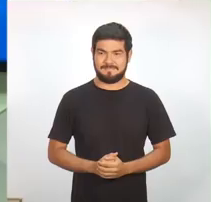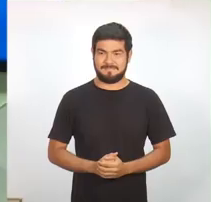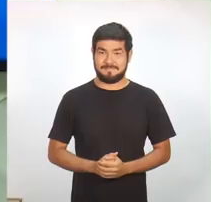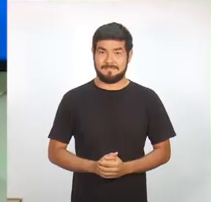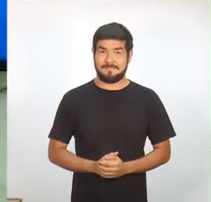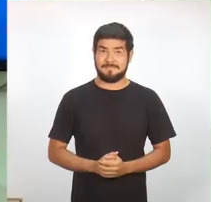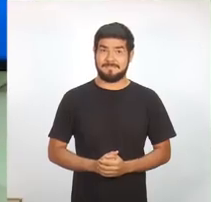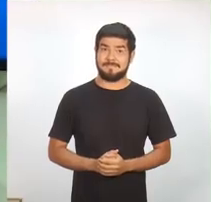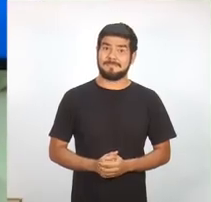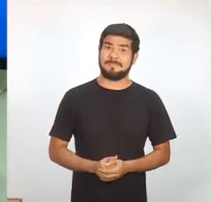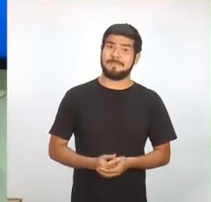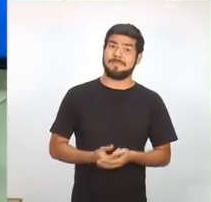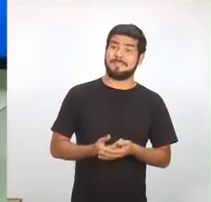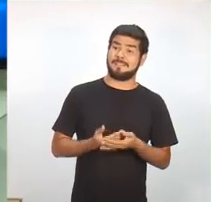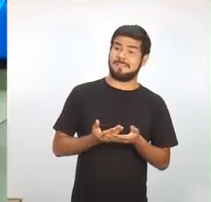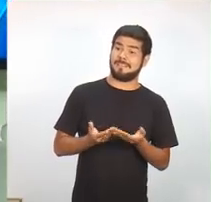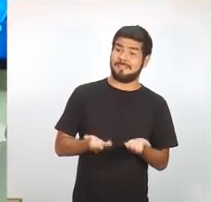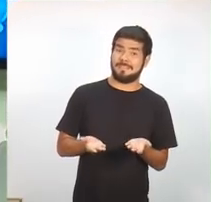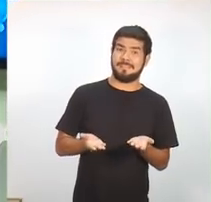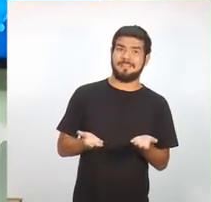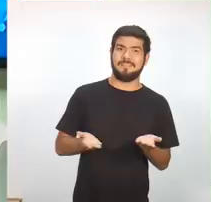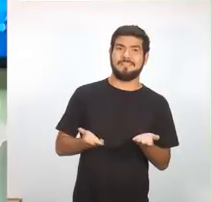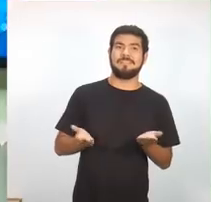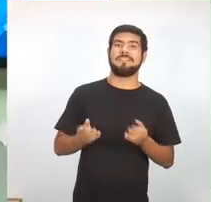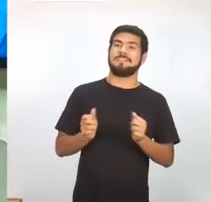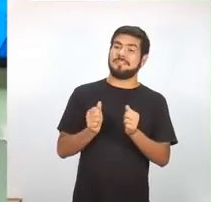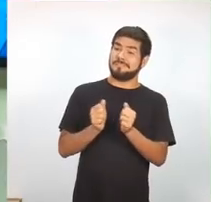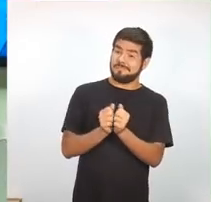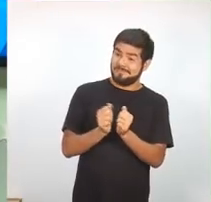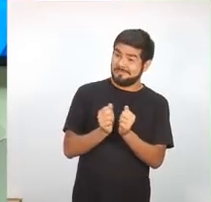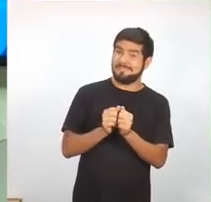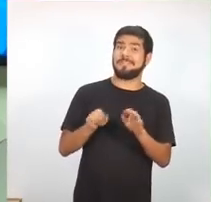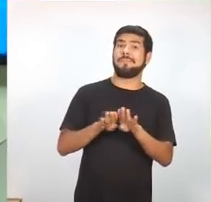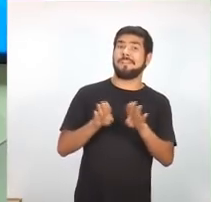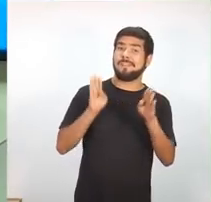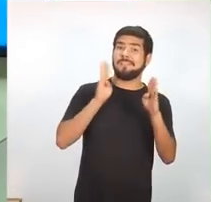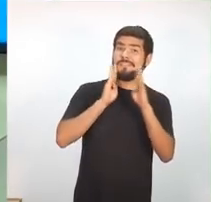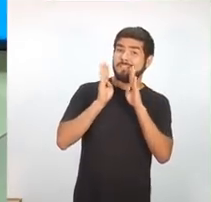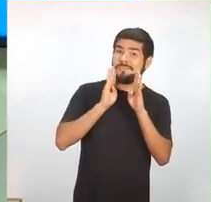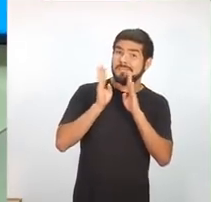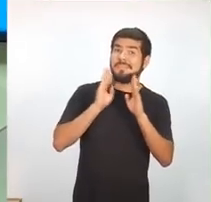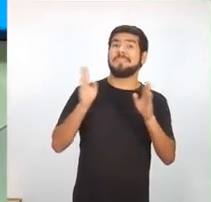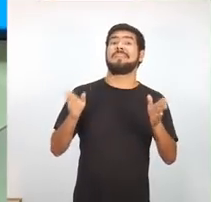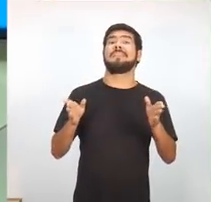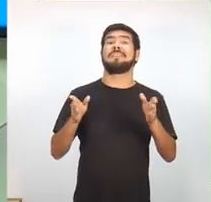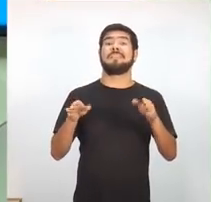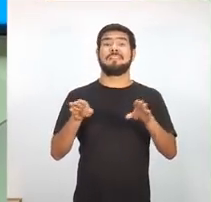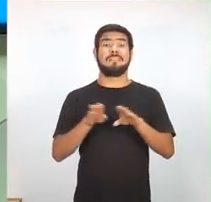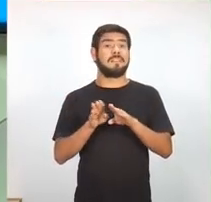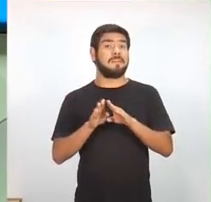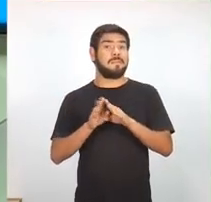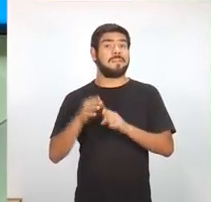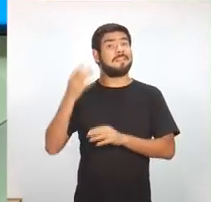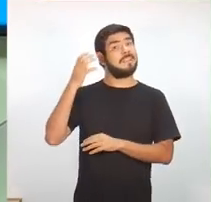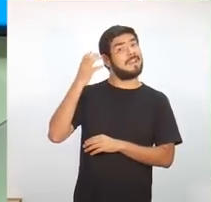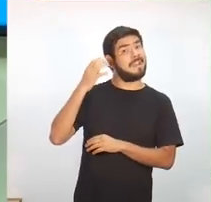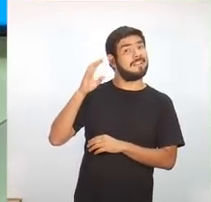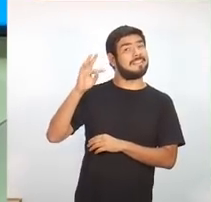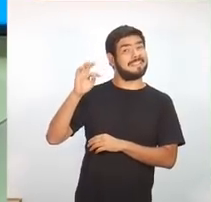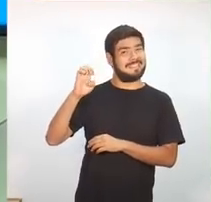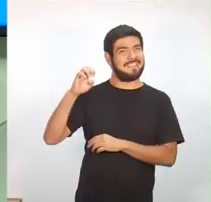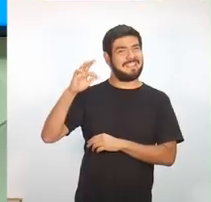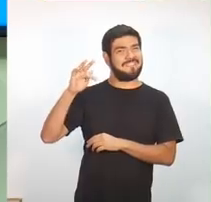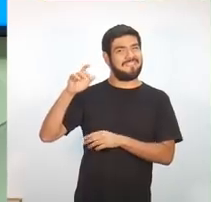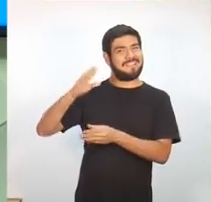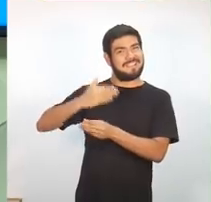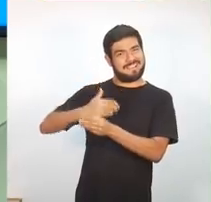E ao vivo pelo nosso portal em tempo, pelas nossas redes sociais, estamos ao vivo também pela Rádio Mel em Tefé, alô todo